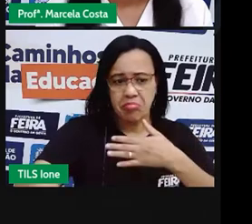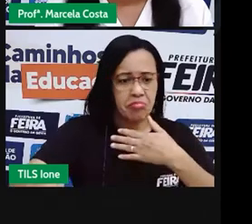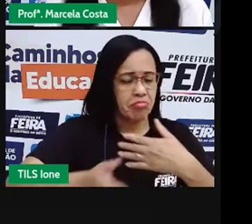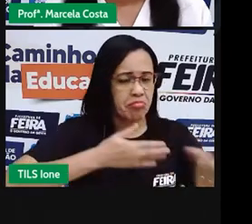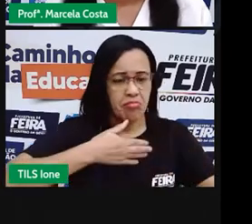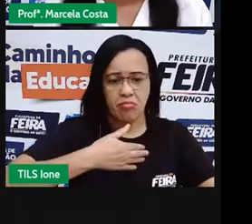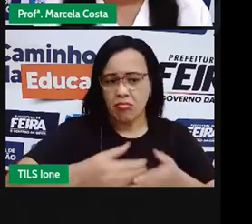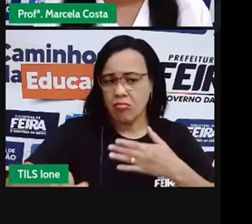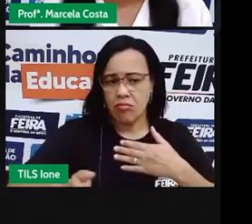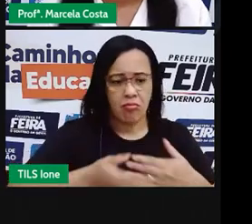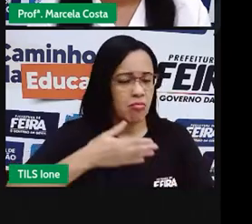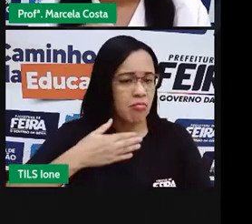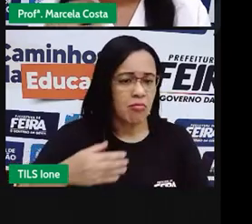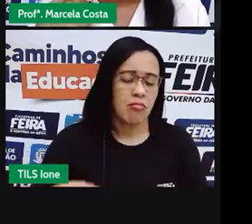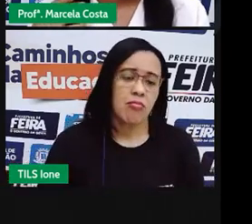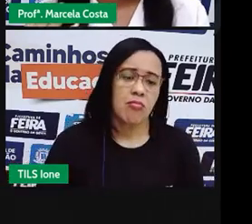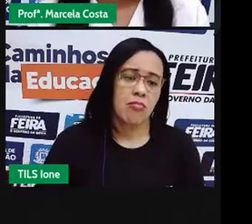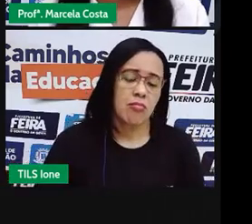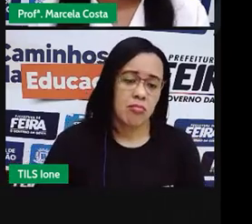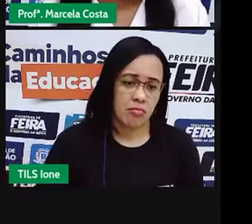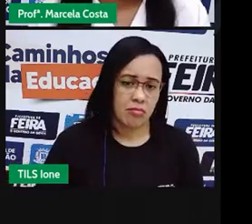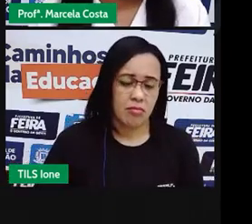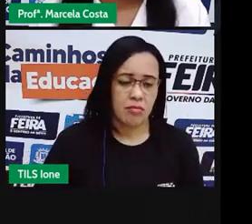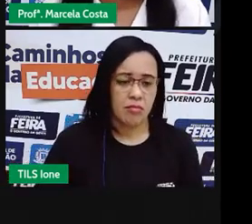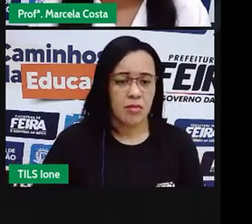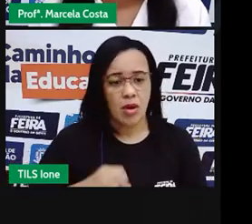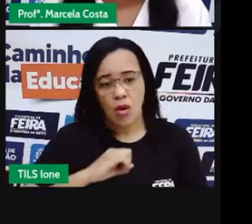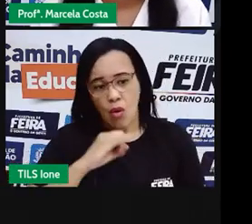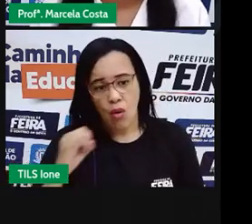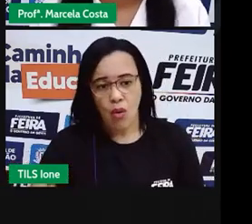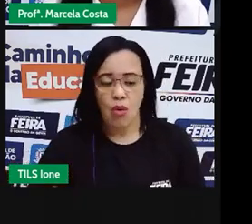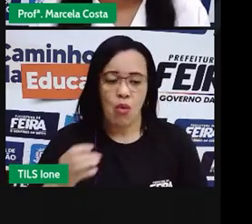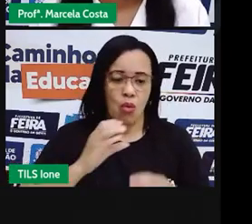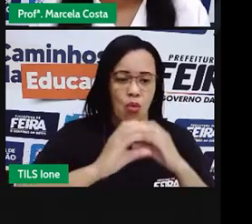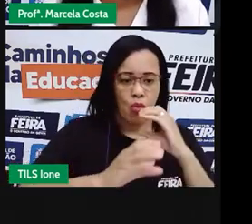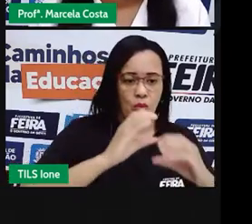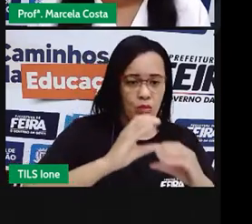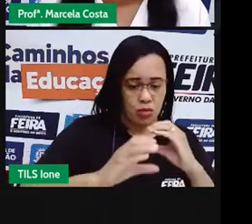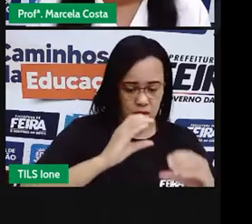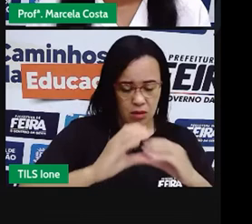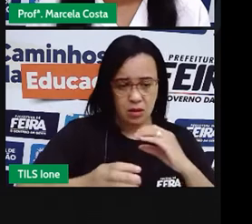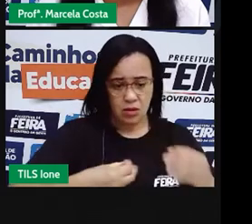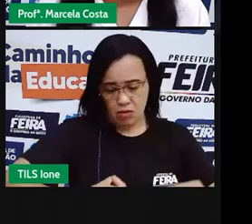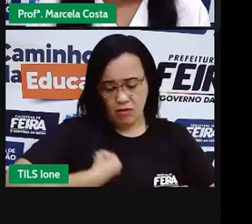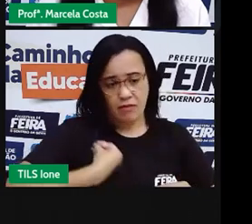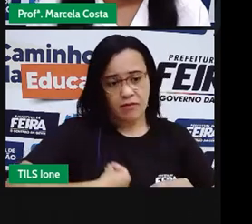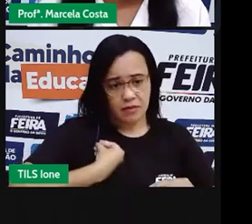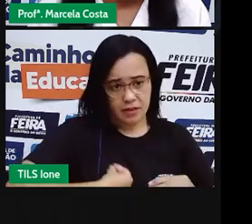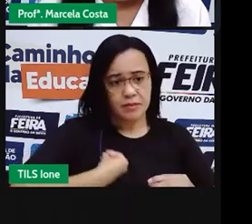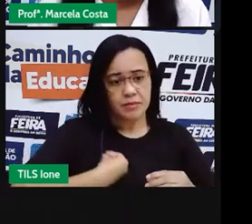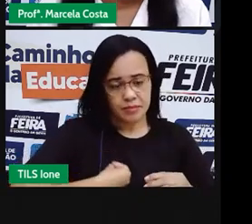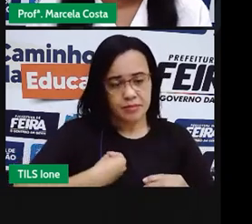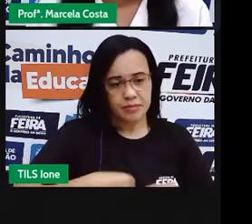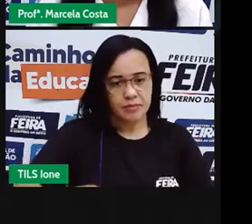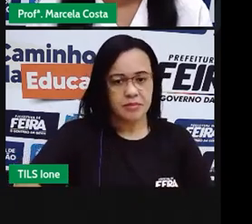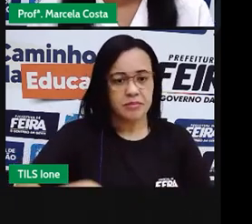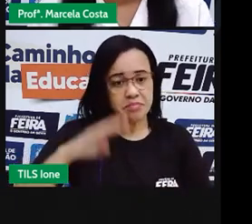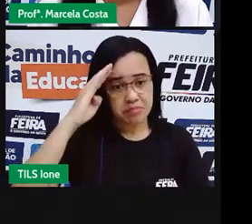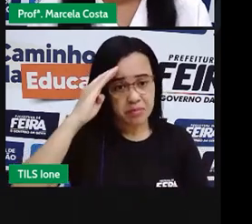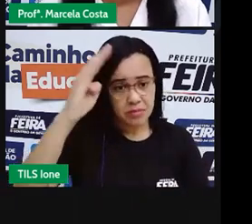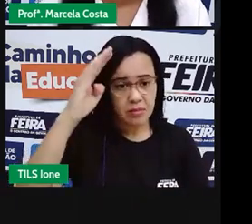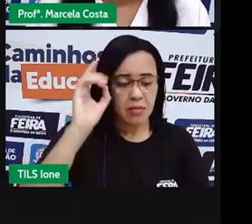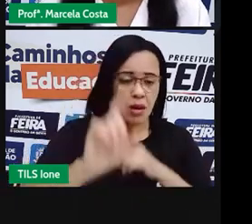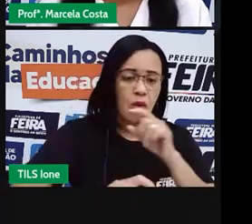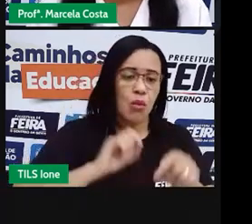está se comunicando, convivendo, o ideal é